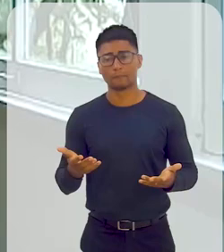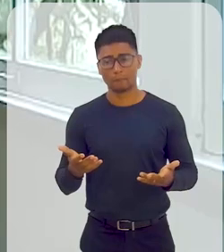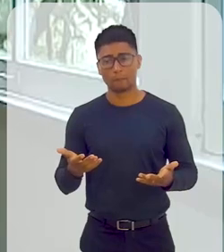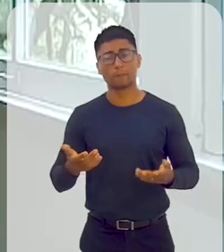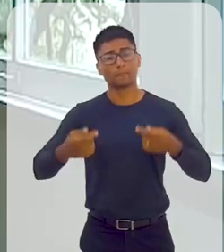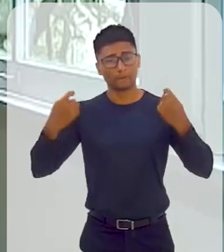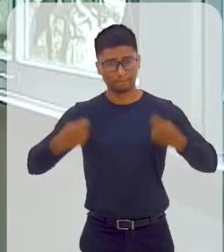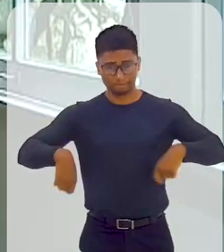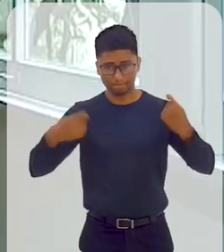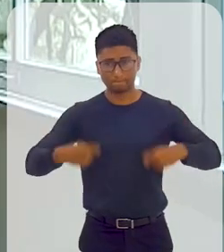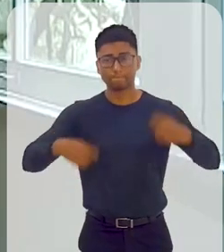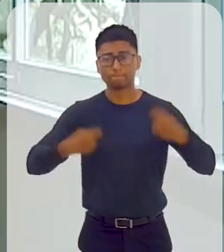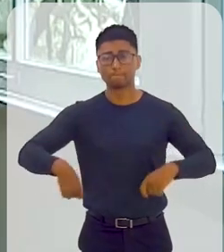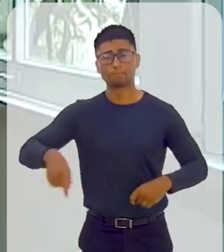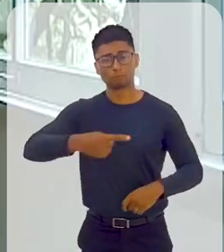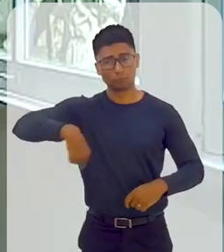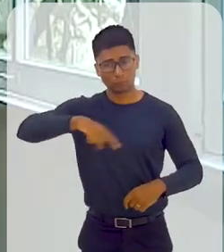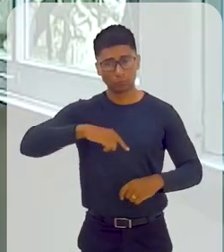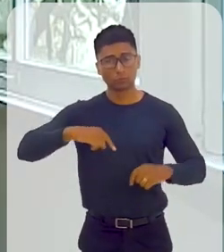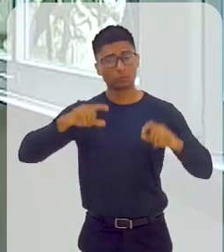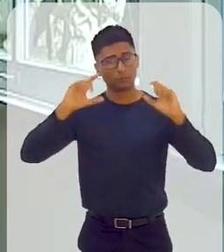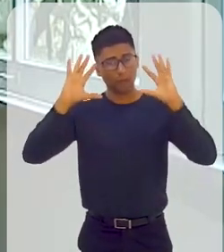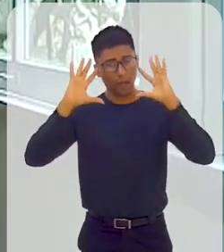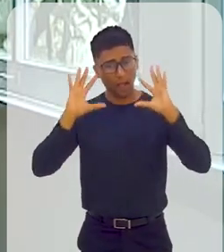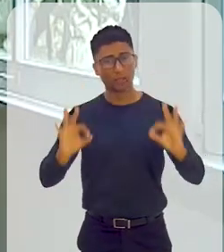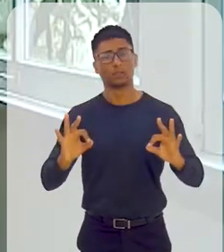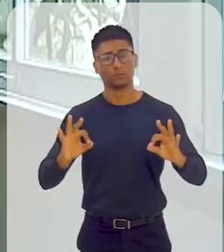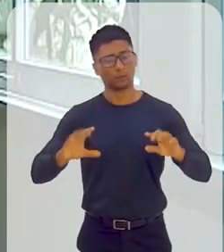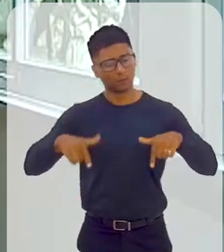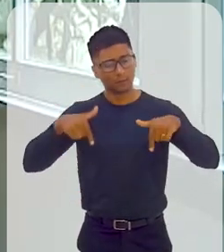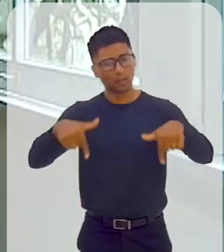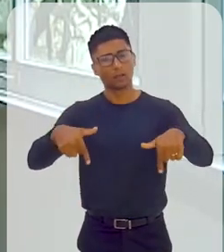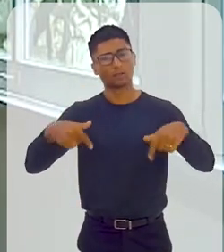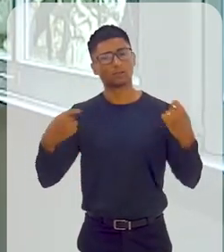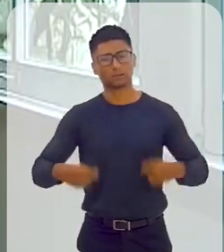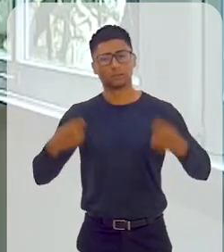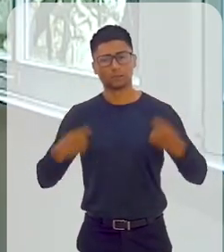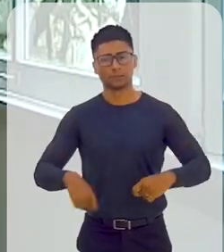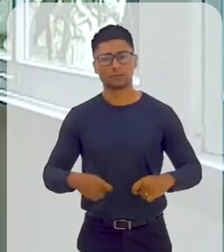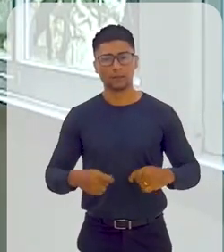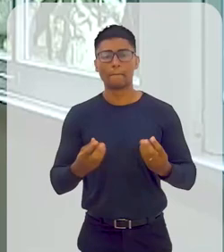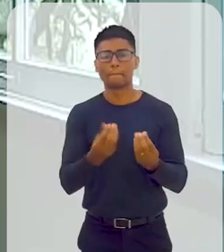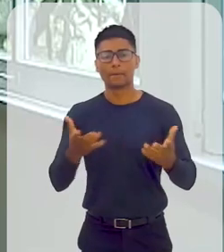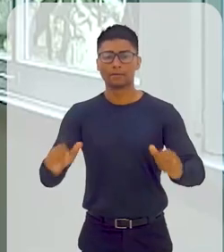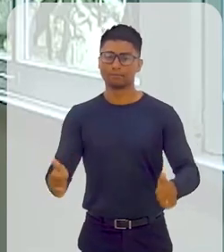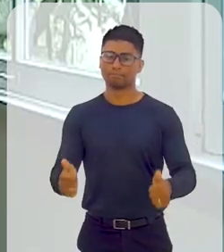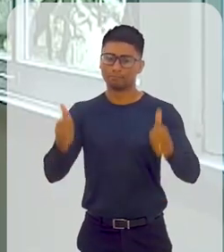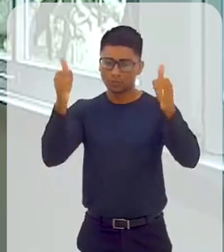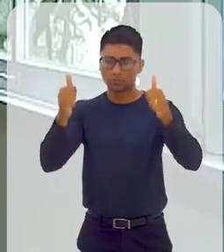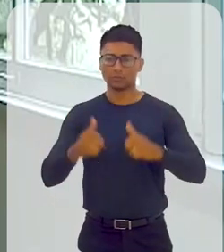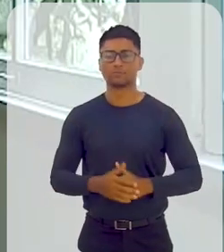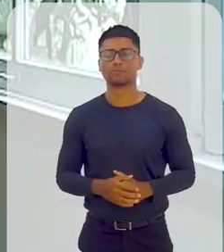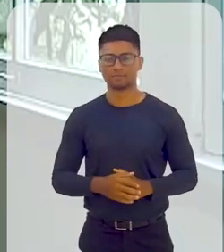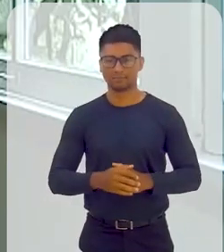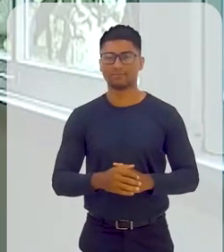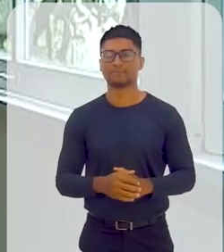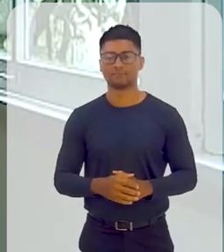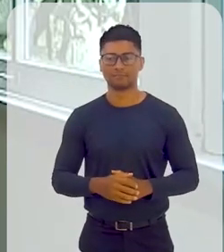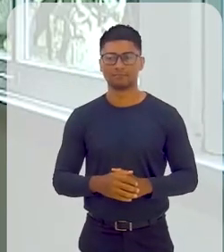pequenas coisas que precisam, que nós temos que apontar e correr atrás para que isso melhore.